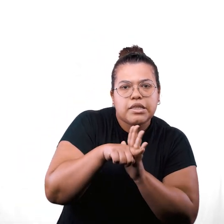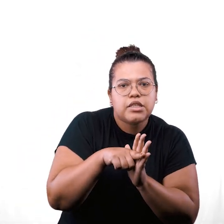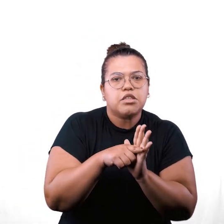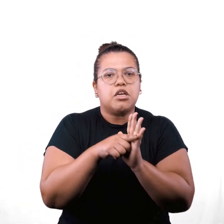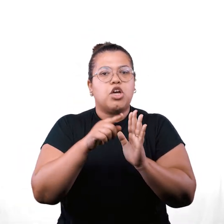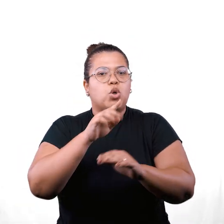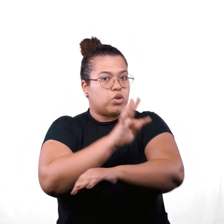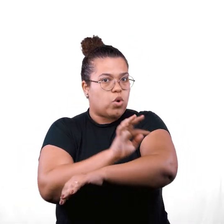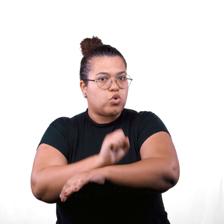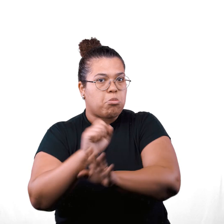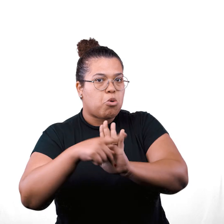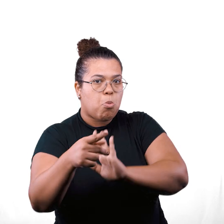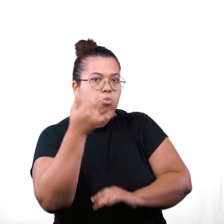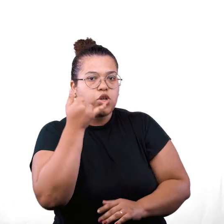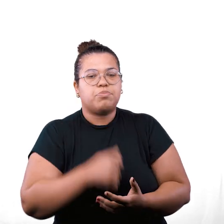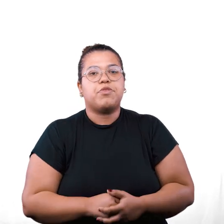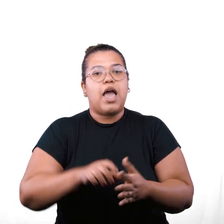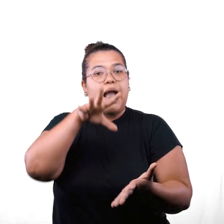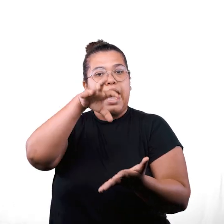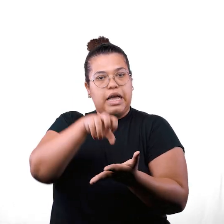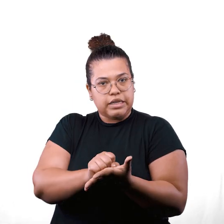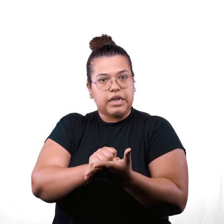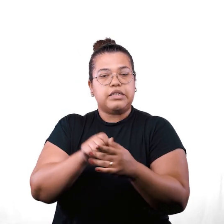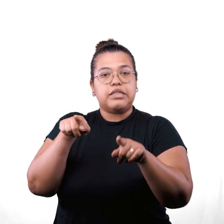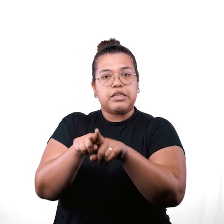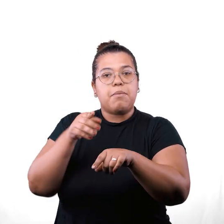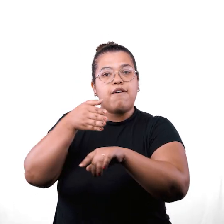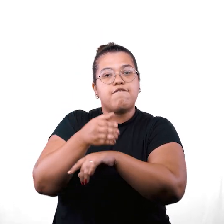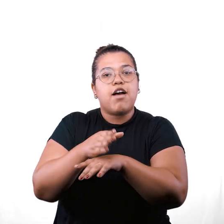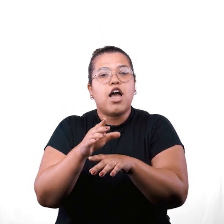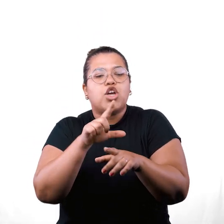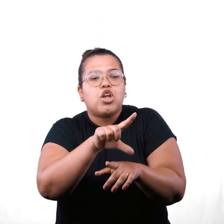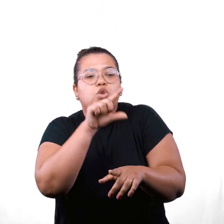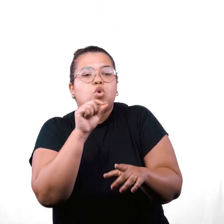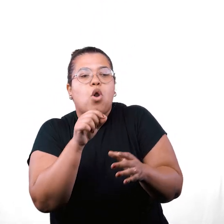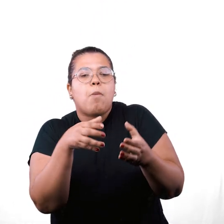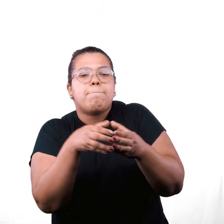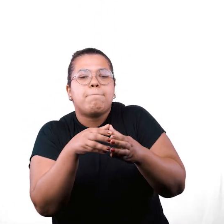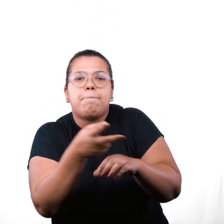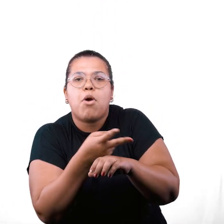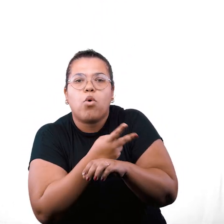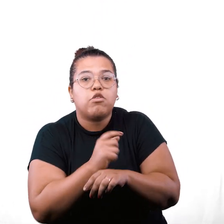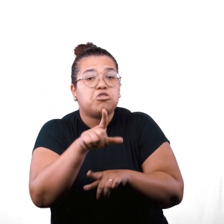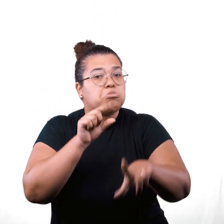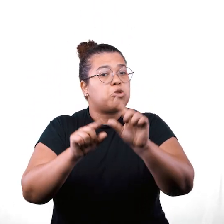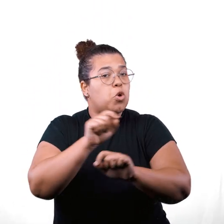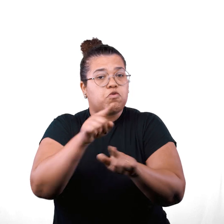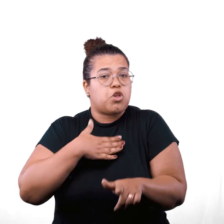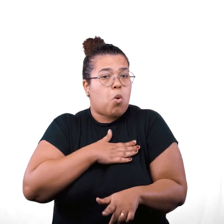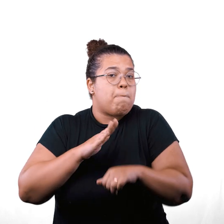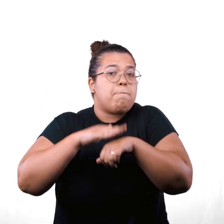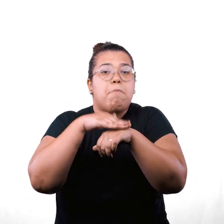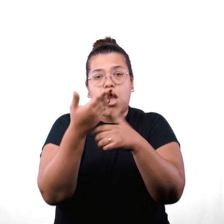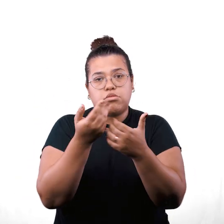de apps por Igreja Batista Teosópolis. Realize seu cadastro e acesse a opção Procurar Pequeno Grupo. Você pode escolher aquele que